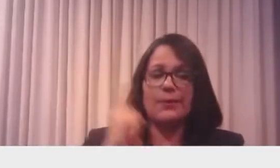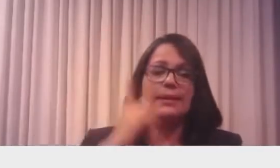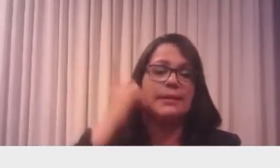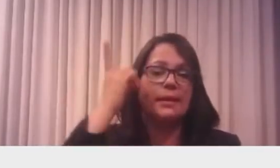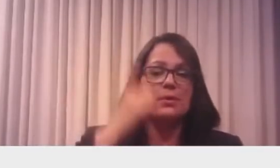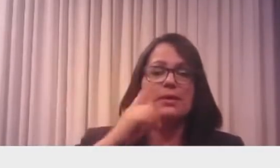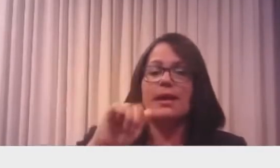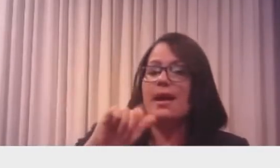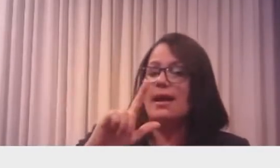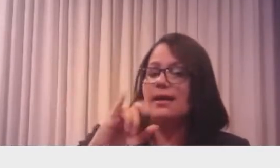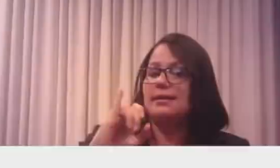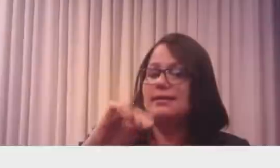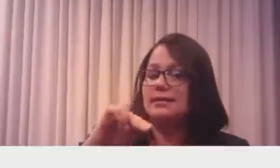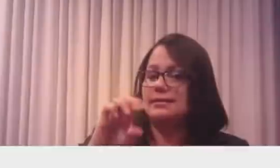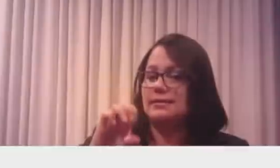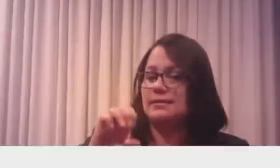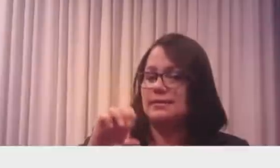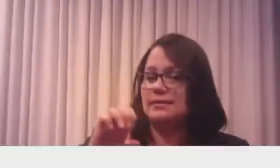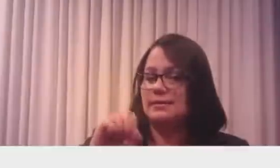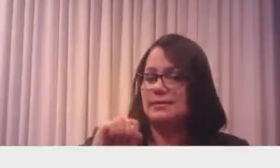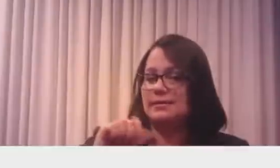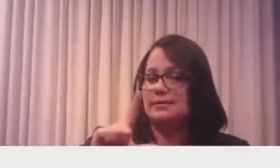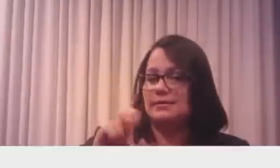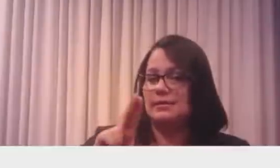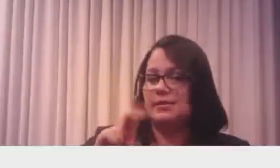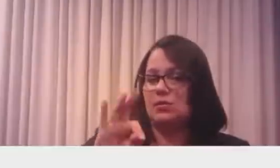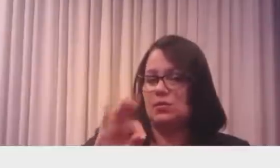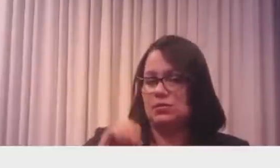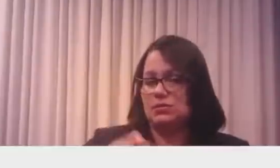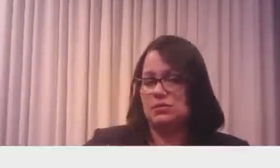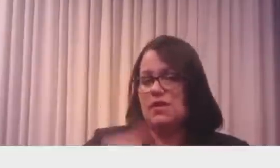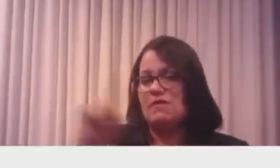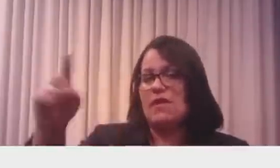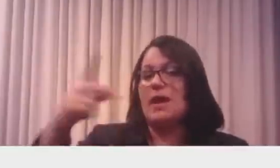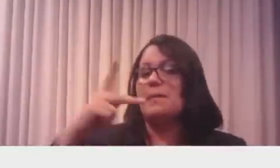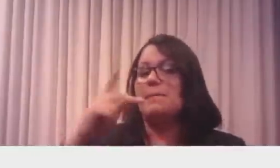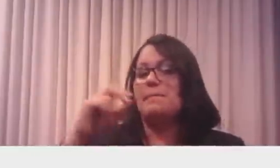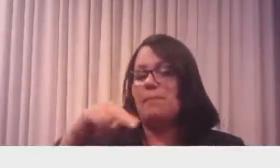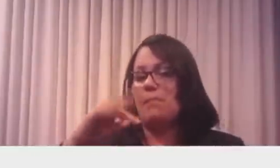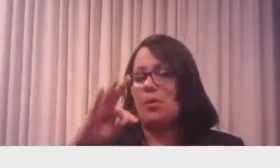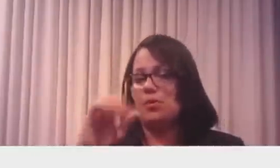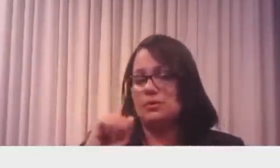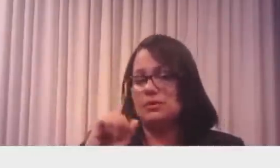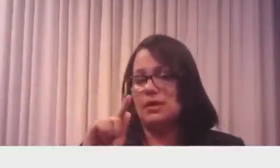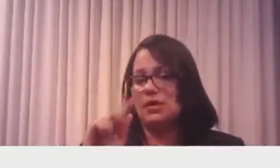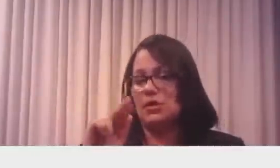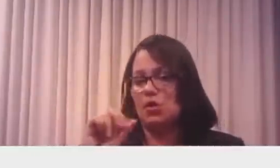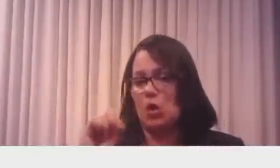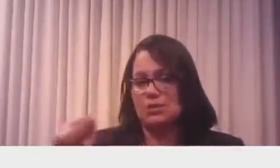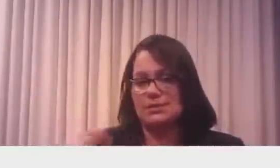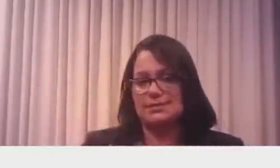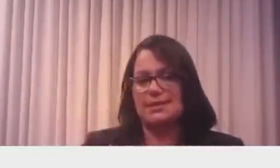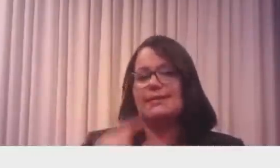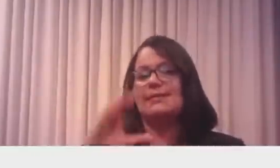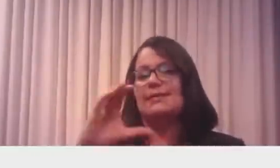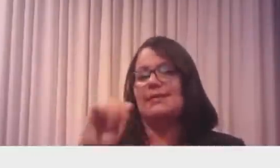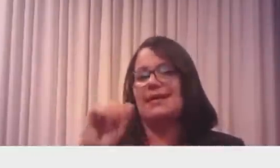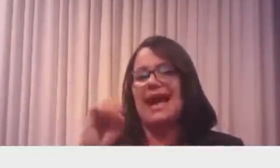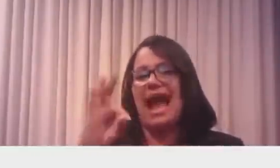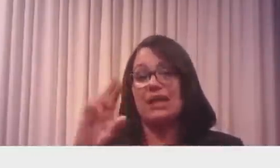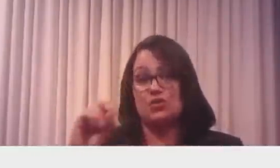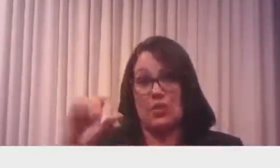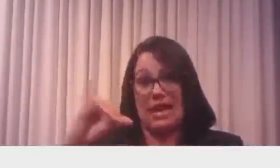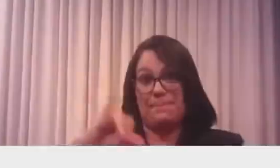a da Comissão da Agricultura. Estaremos em Ponta Grossa, Piraí do Sul e Castro, que é a capital do leite. Infelizmente, a